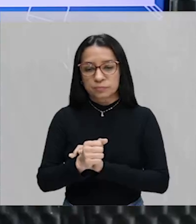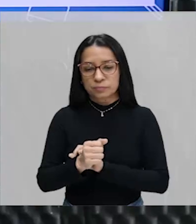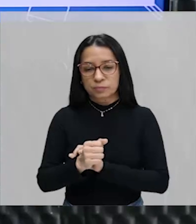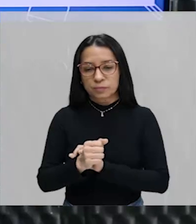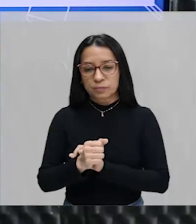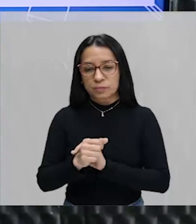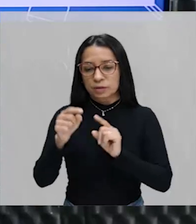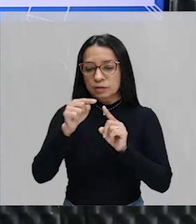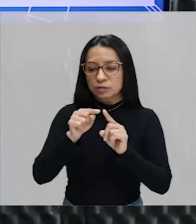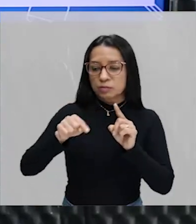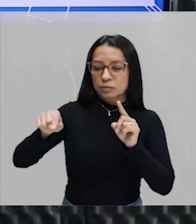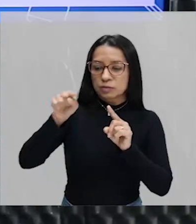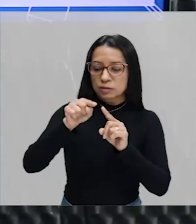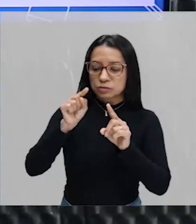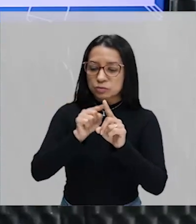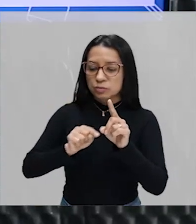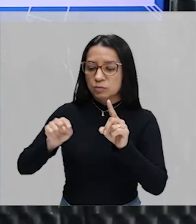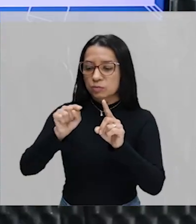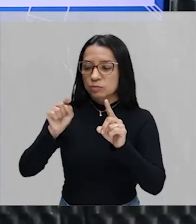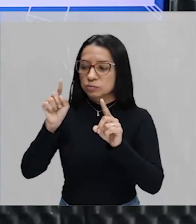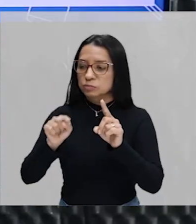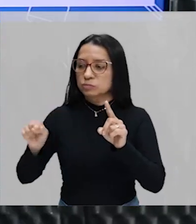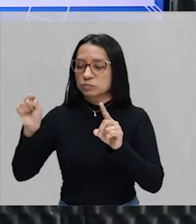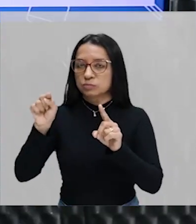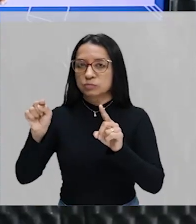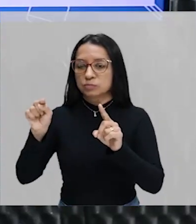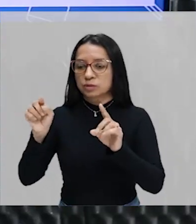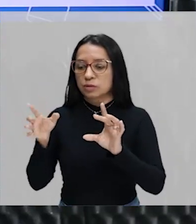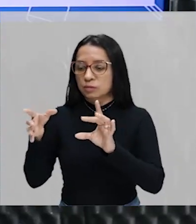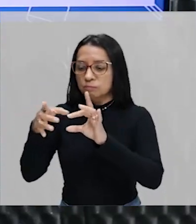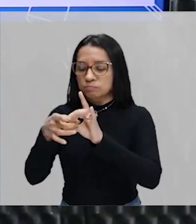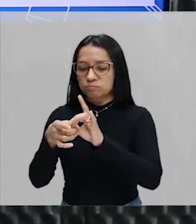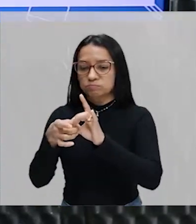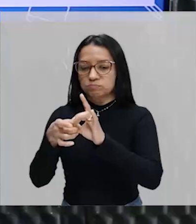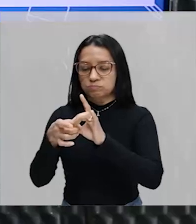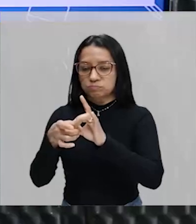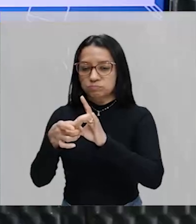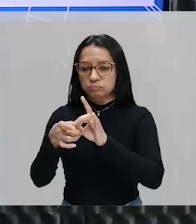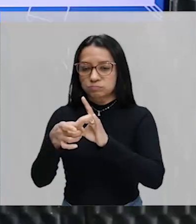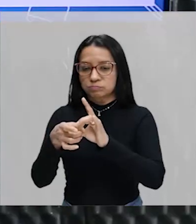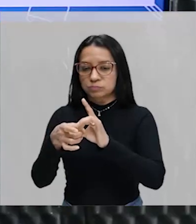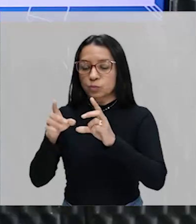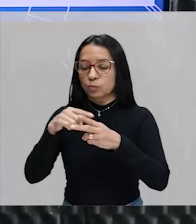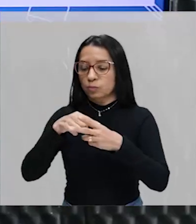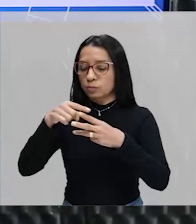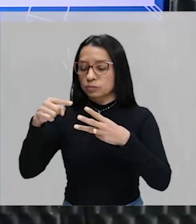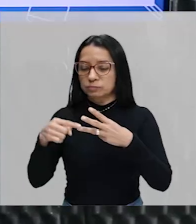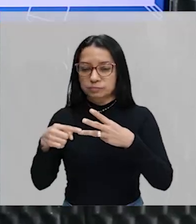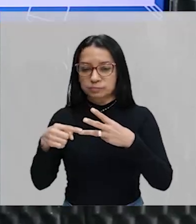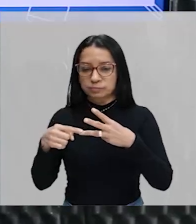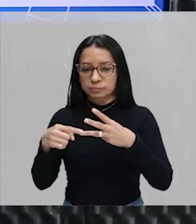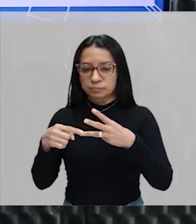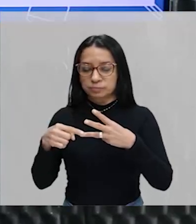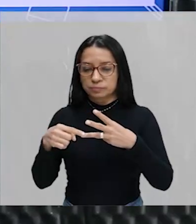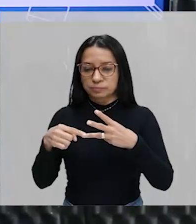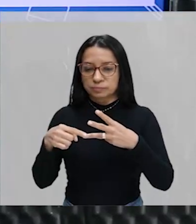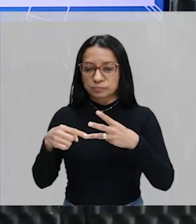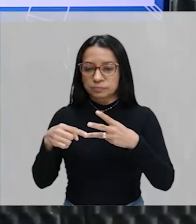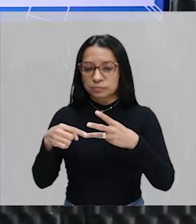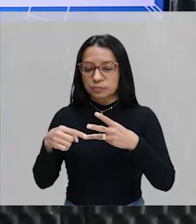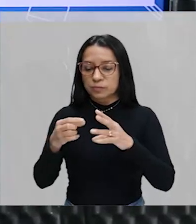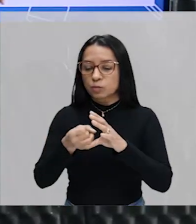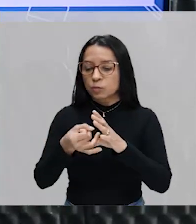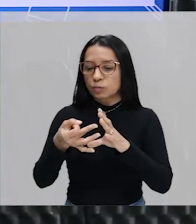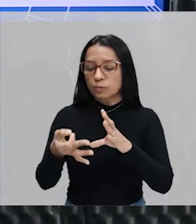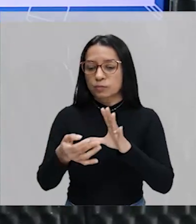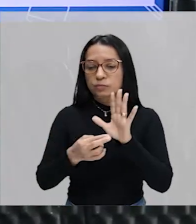comuns aos conjuntos dados. E eu tenho um conjunto, né, que tem esses três dentro dele. No caso, esse conjunto